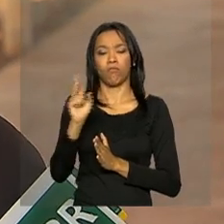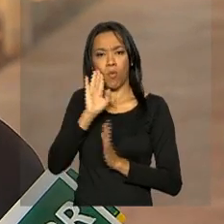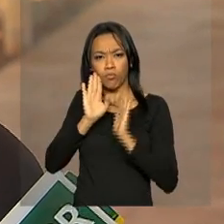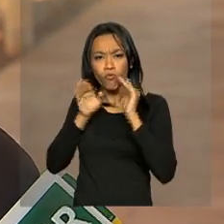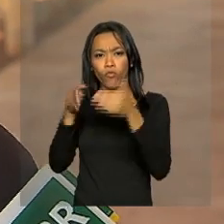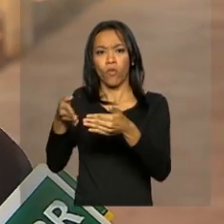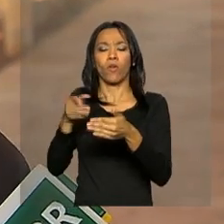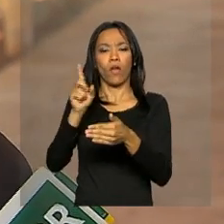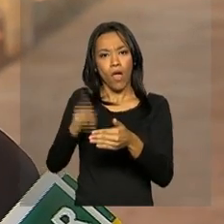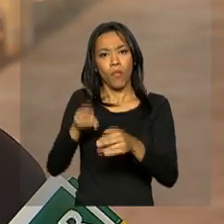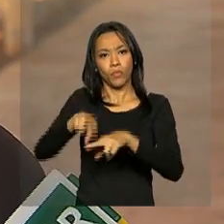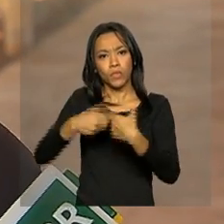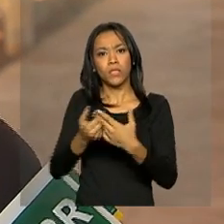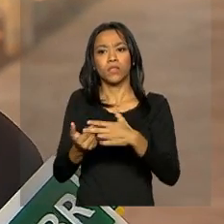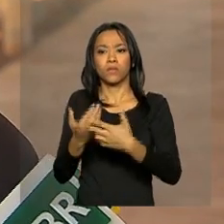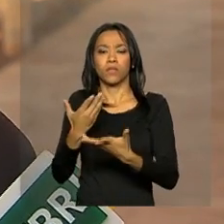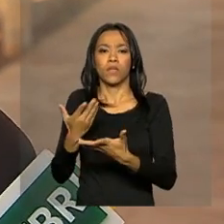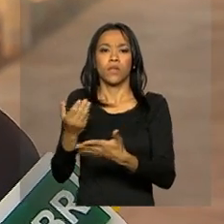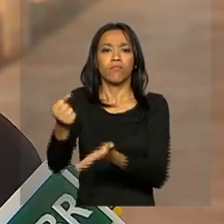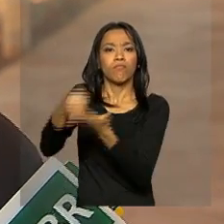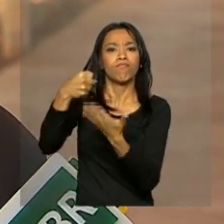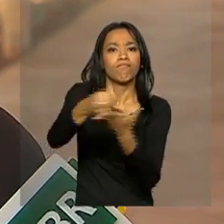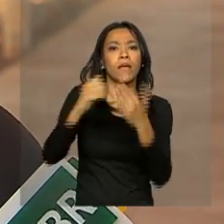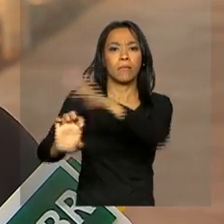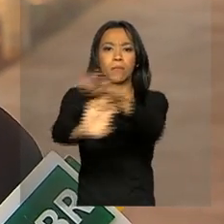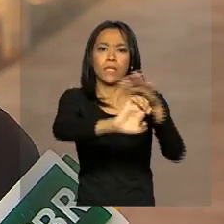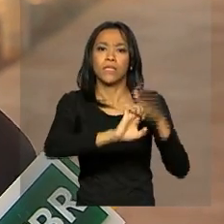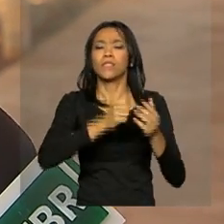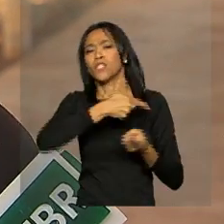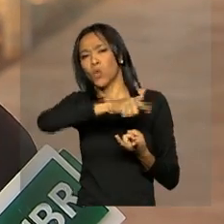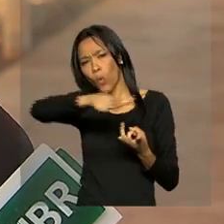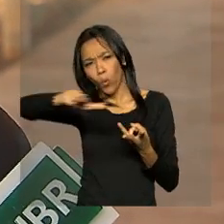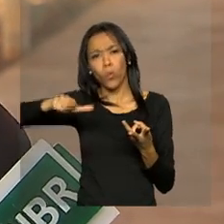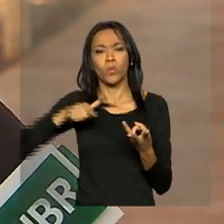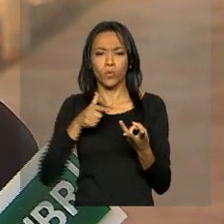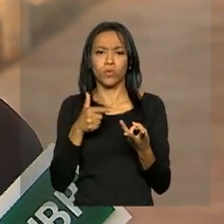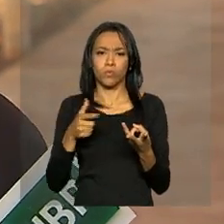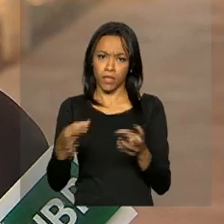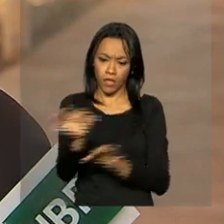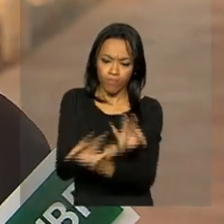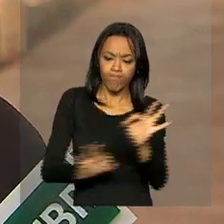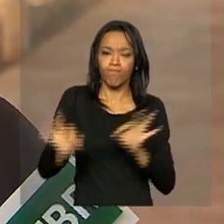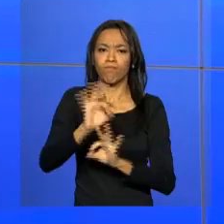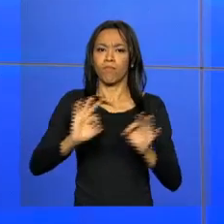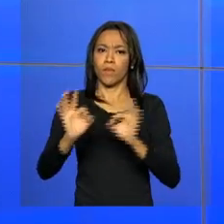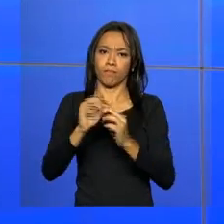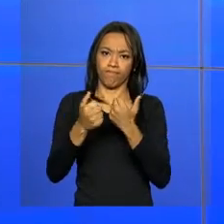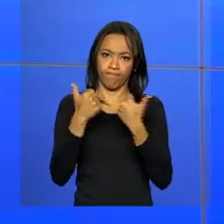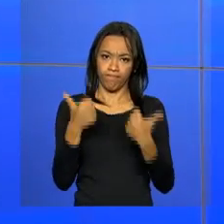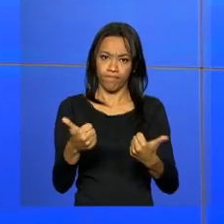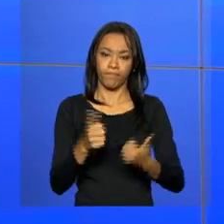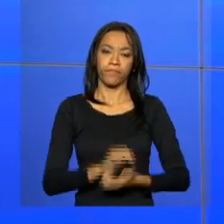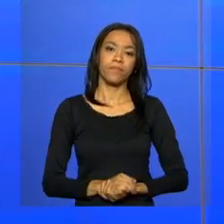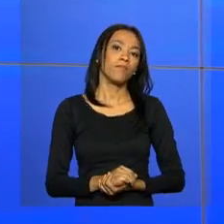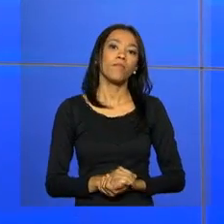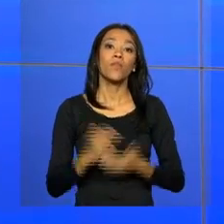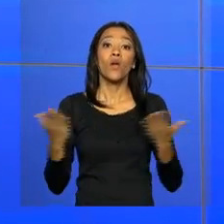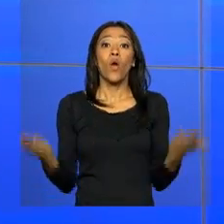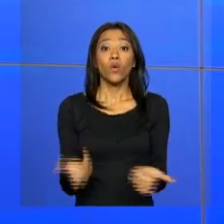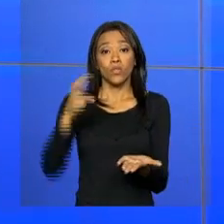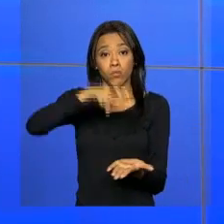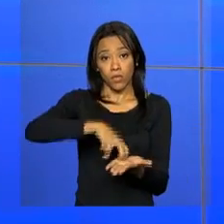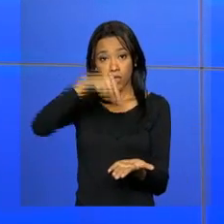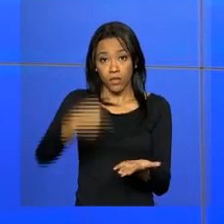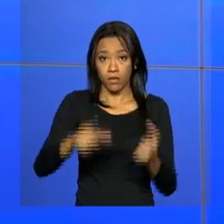envolve, junto com as companhias de saneamento, os comitês de bacias e outros órgãos, no sentido de ter uma gestão mais coletiva. E hoje pela manhã, aqui em